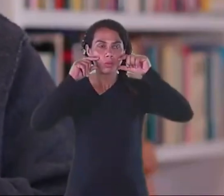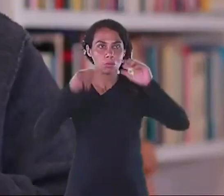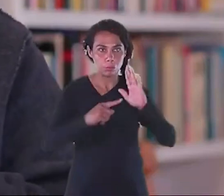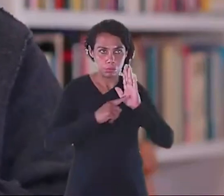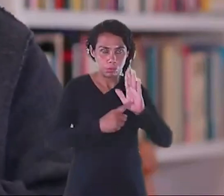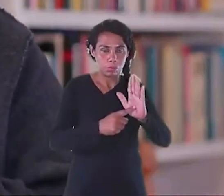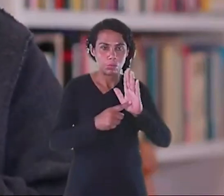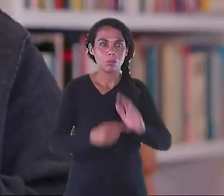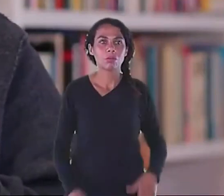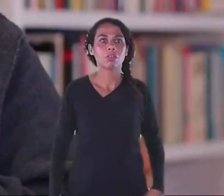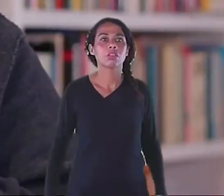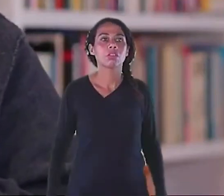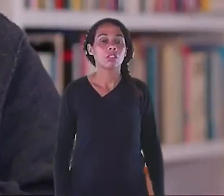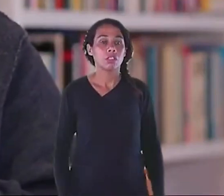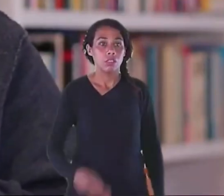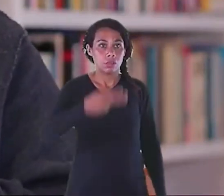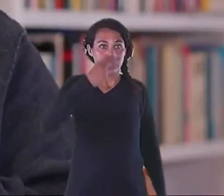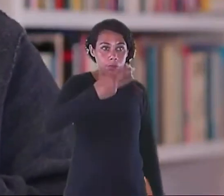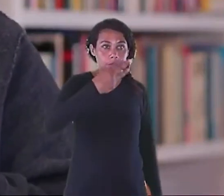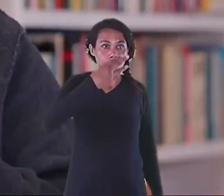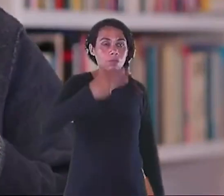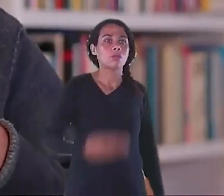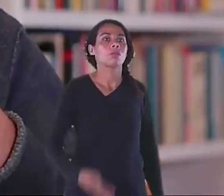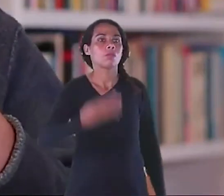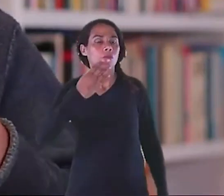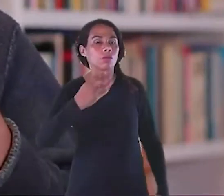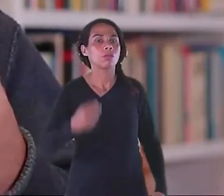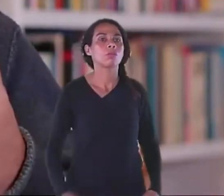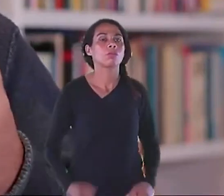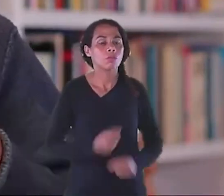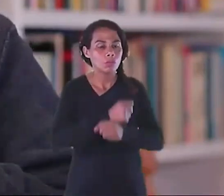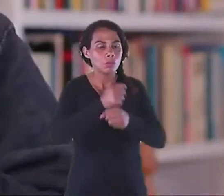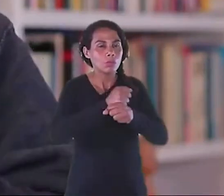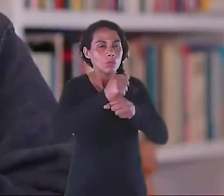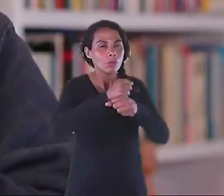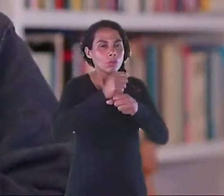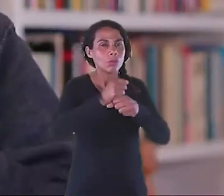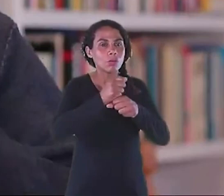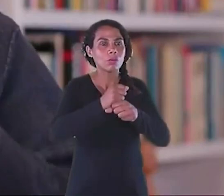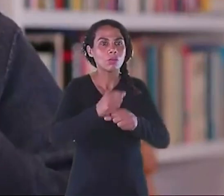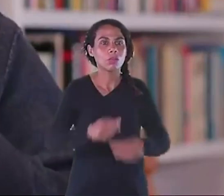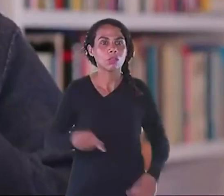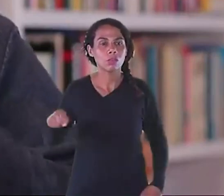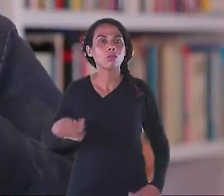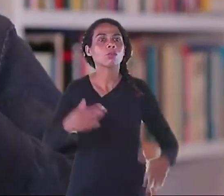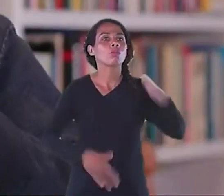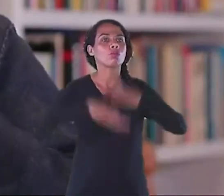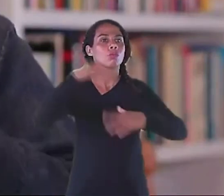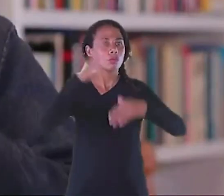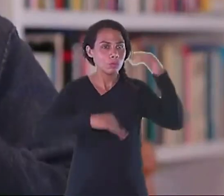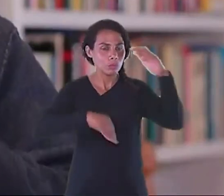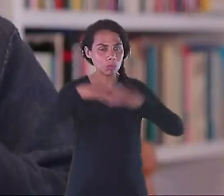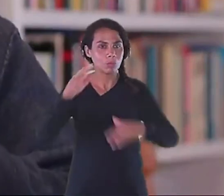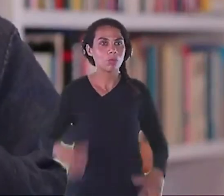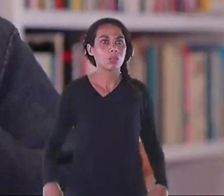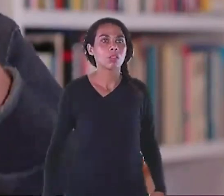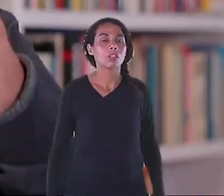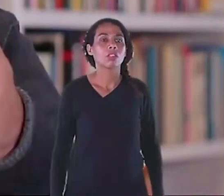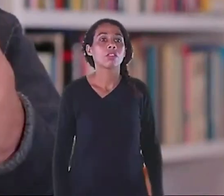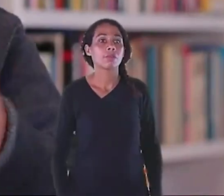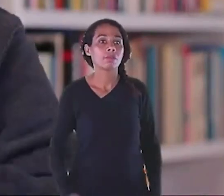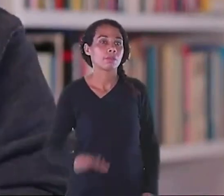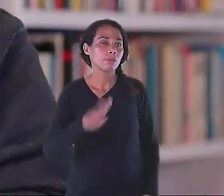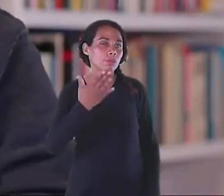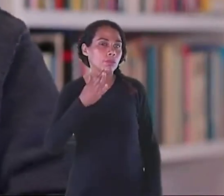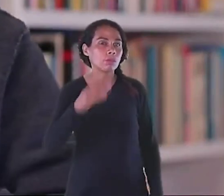olhos castanho escuros. Ele usa óculos de armação marrom e um moletom preto com a letra A na cor